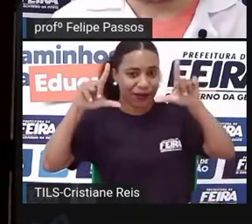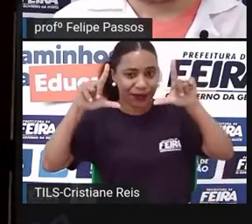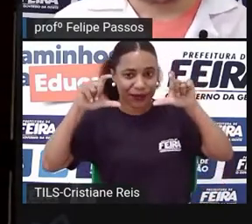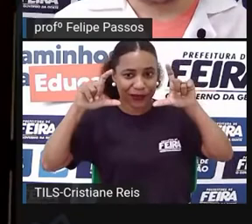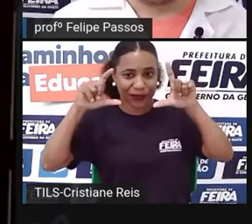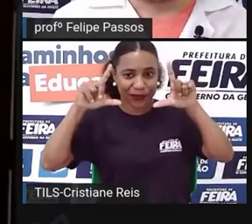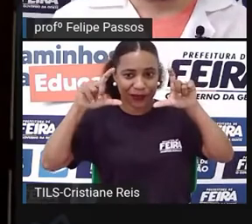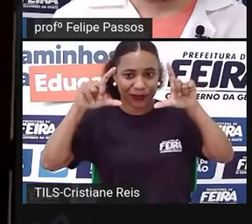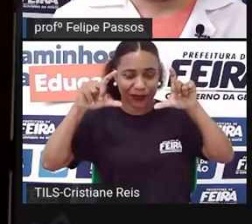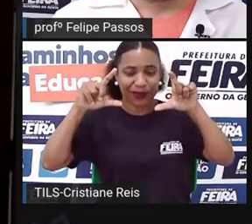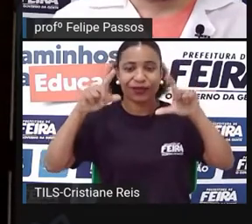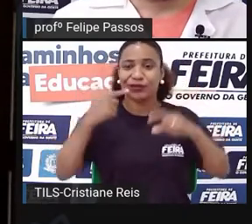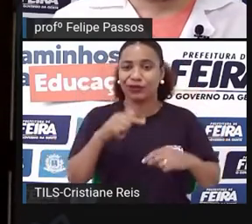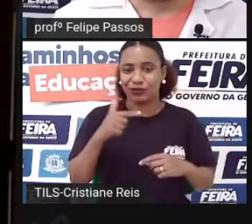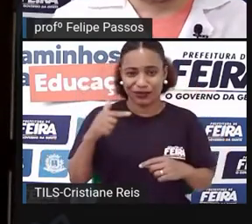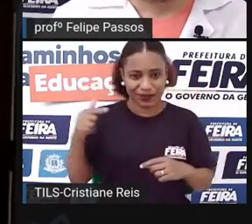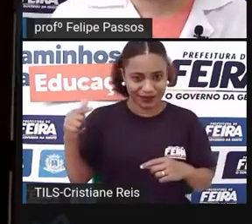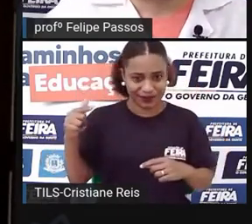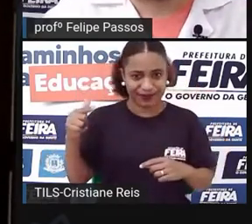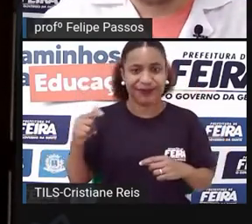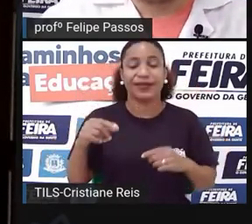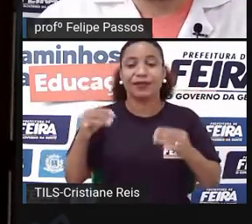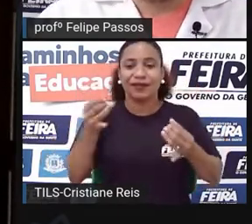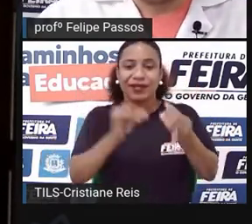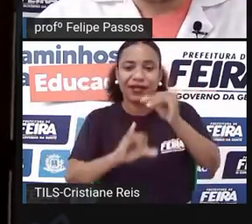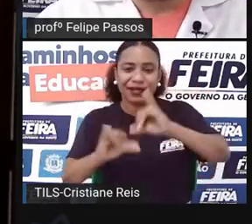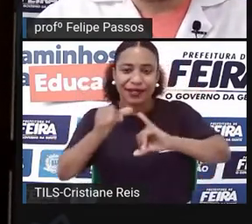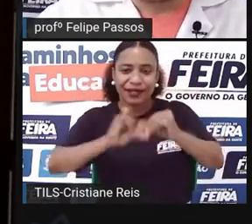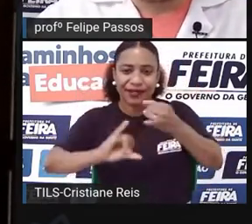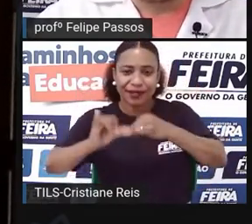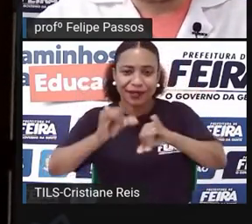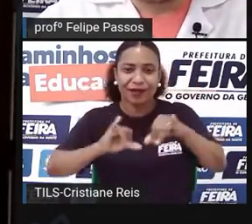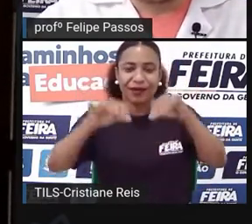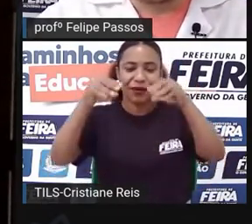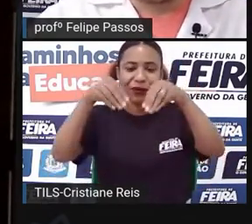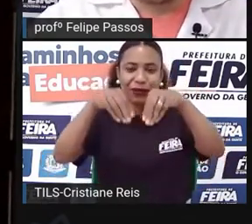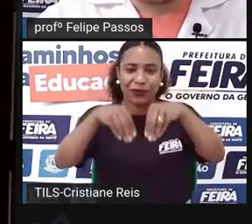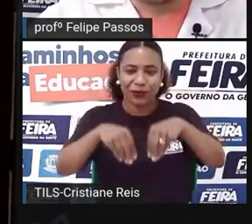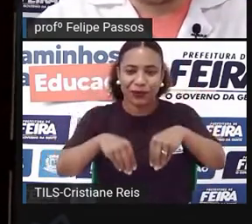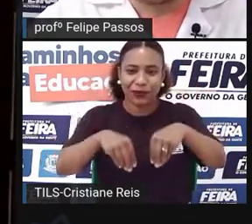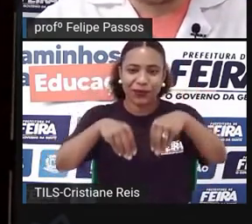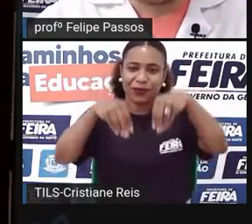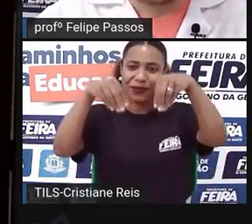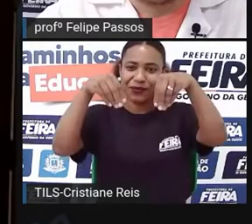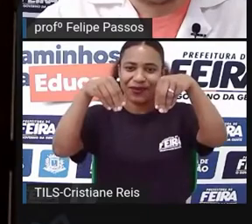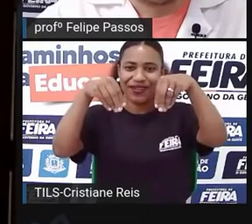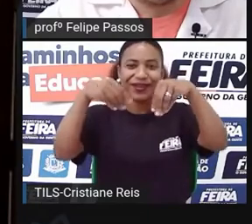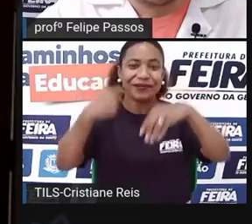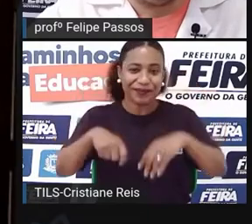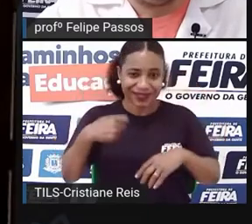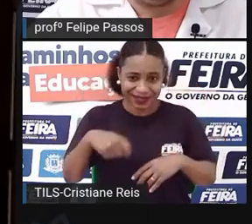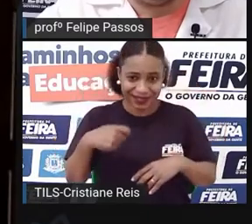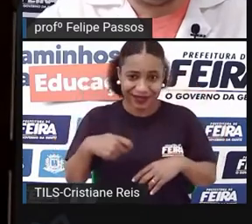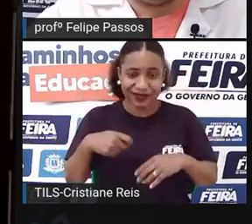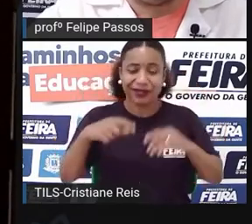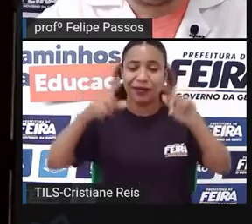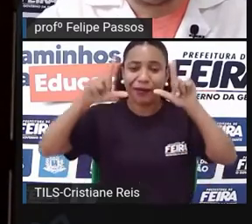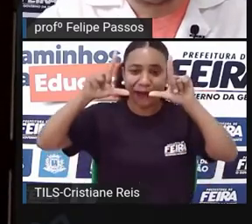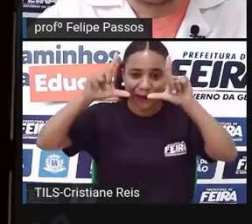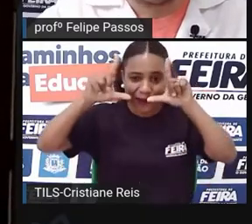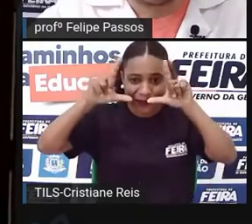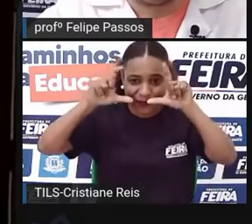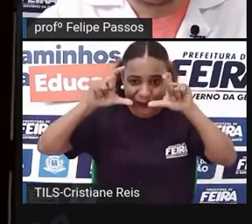o filme, que precisava de química para poder revelar. Então, mesmo que você tivesse uma máquina fotográfica, muito